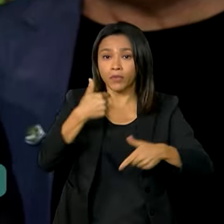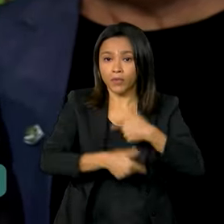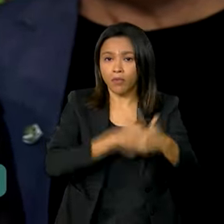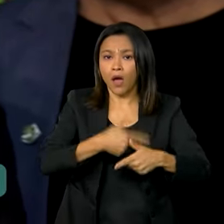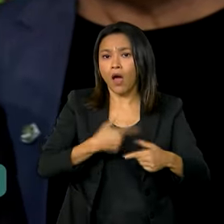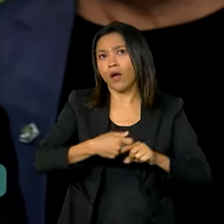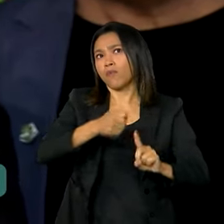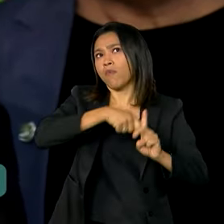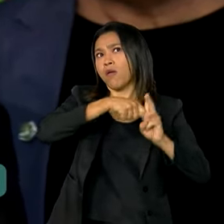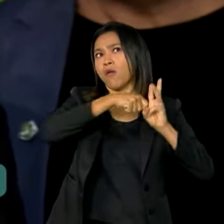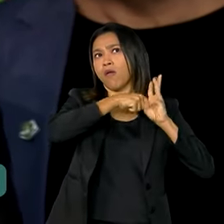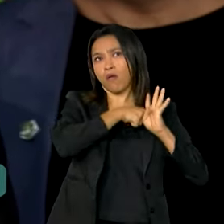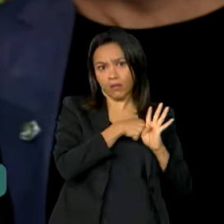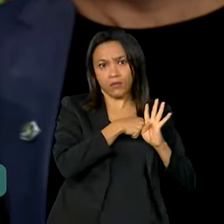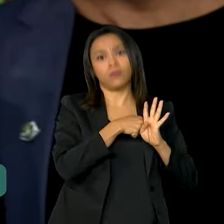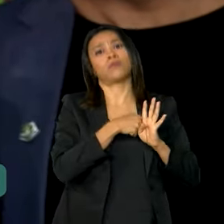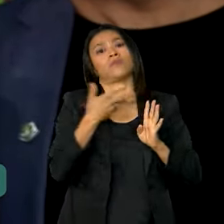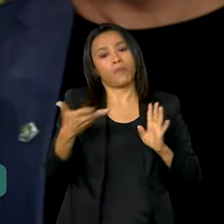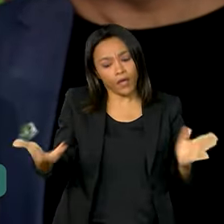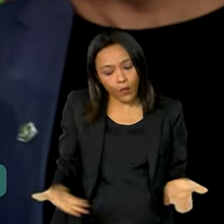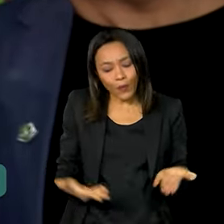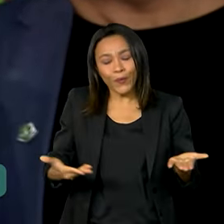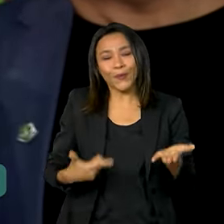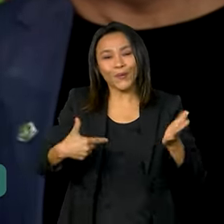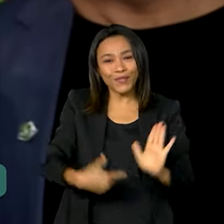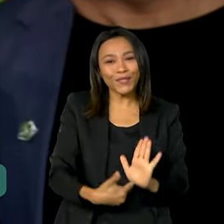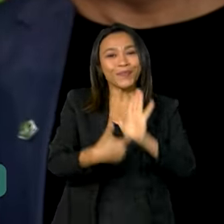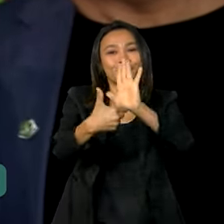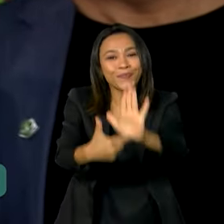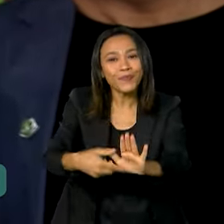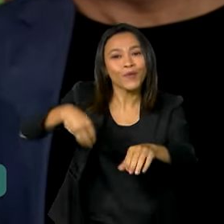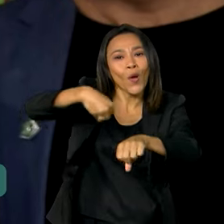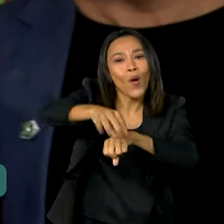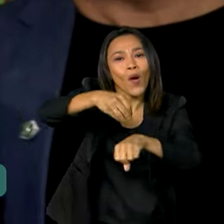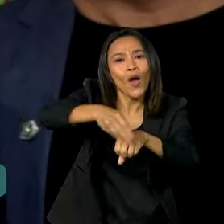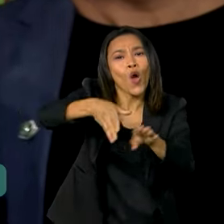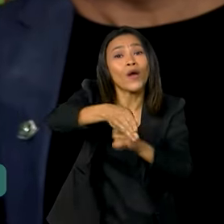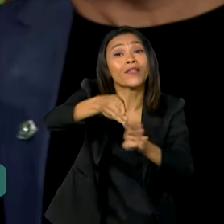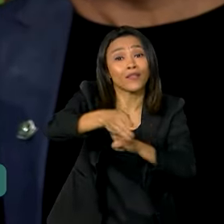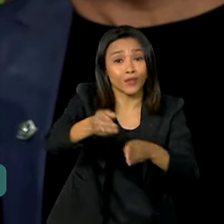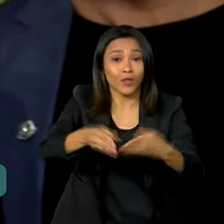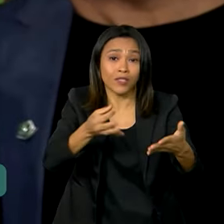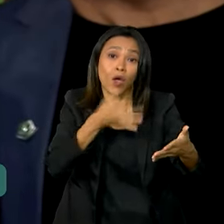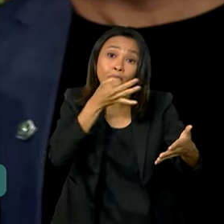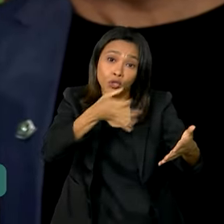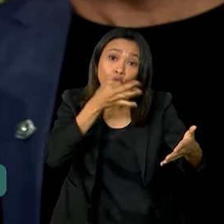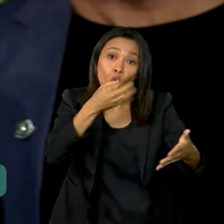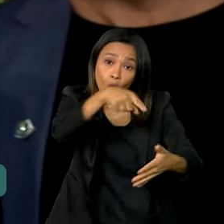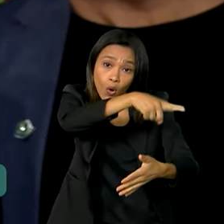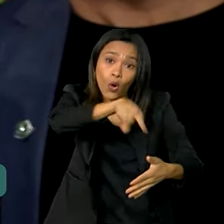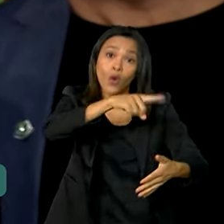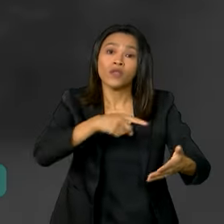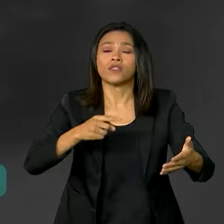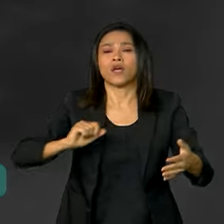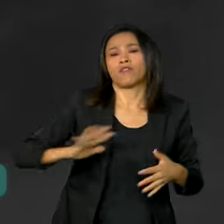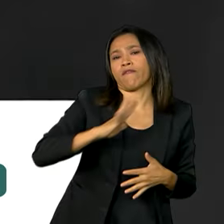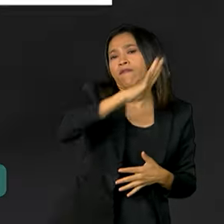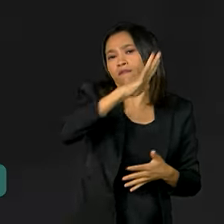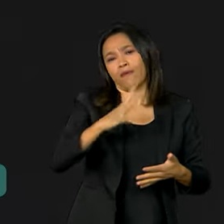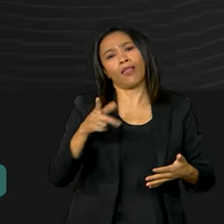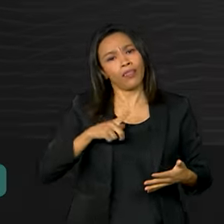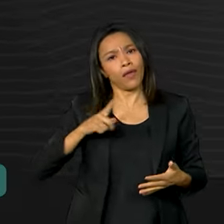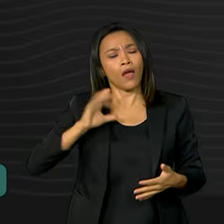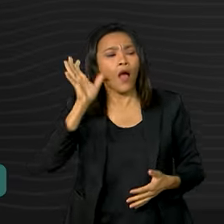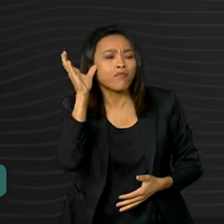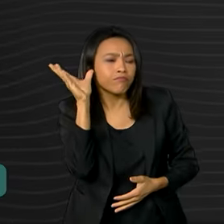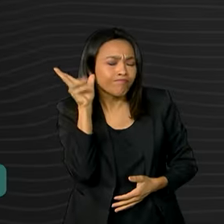durante esse ano, para que hoje a pudesse trazer as nossas recomendações e que as nossas vozes das favelas possam ser ouvidas. Pelas